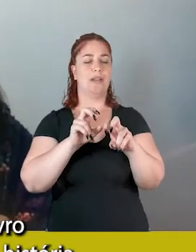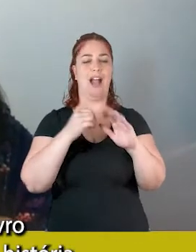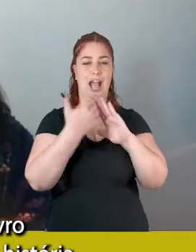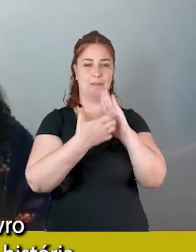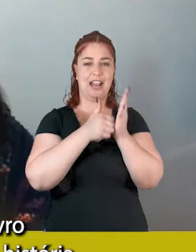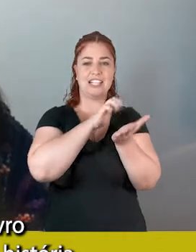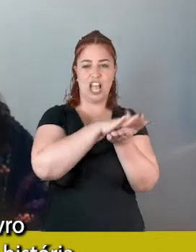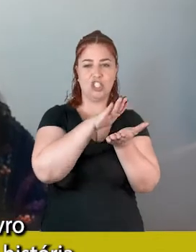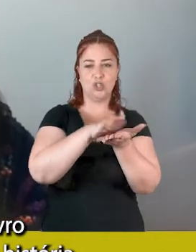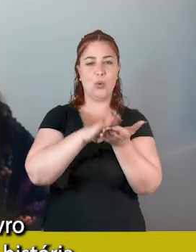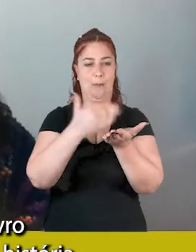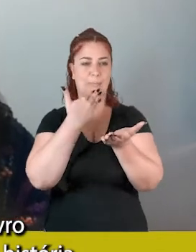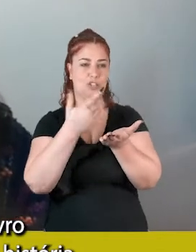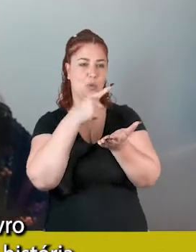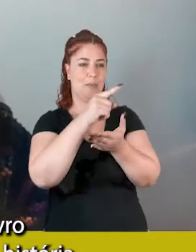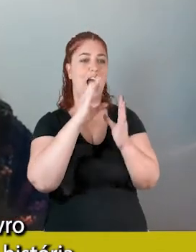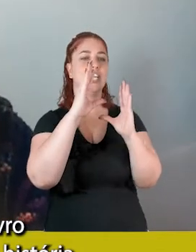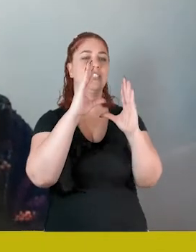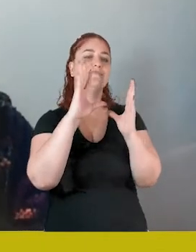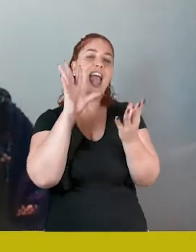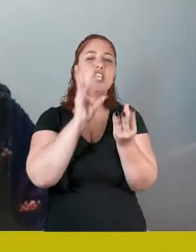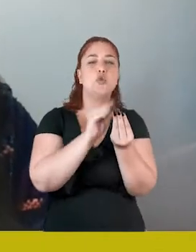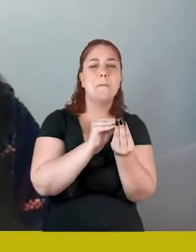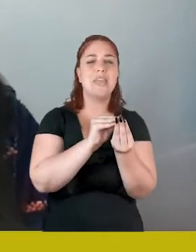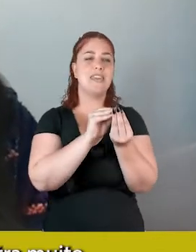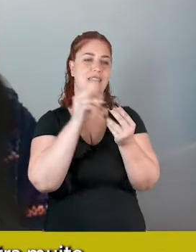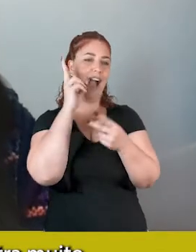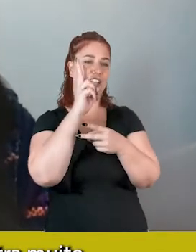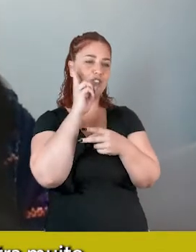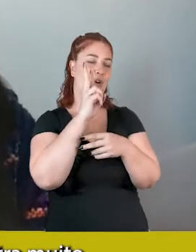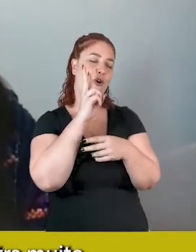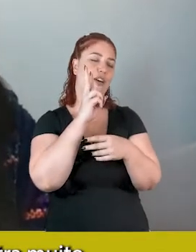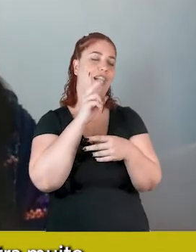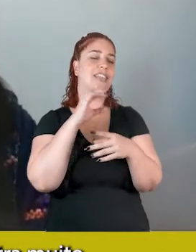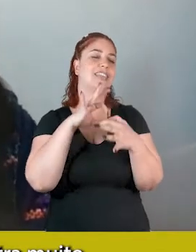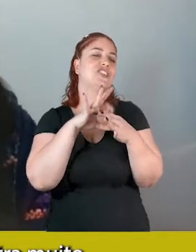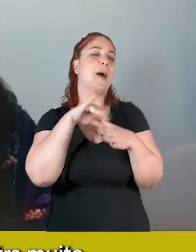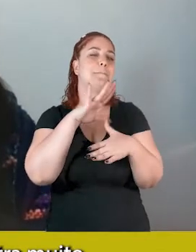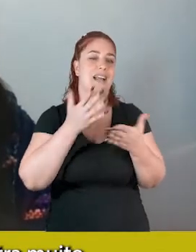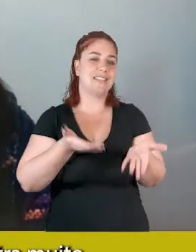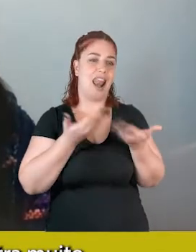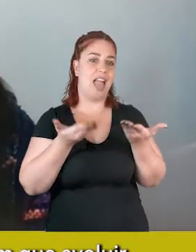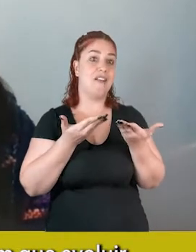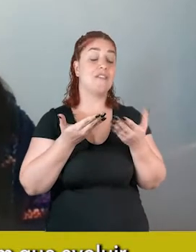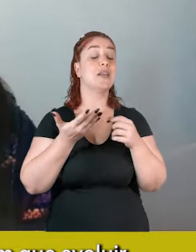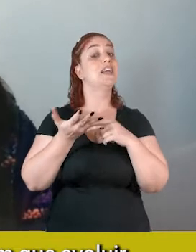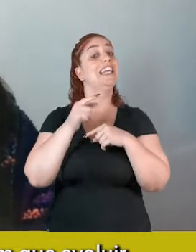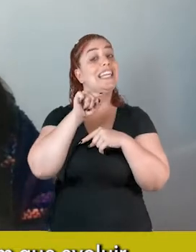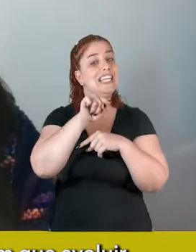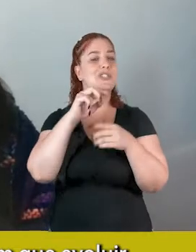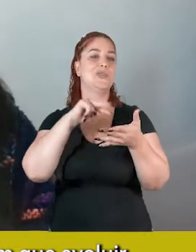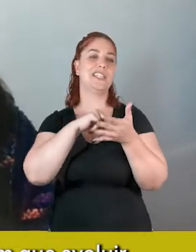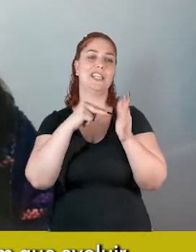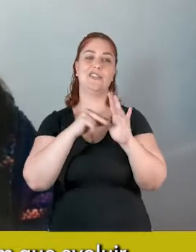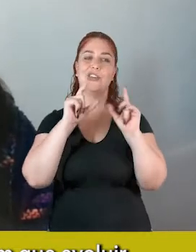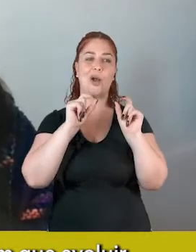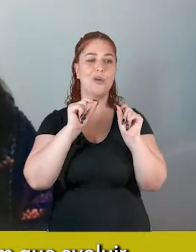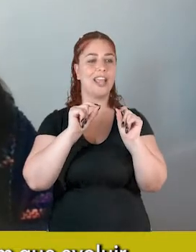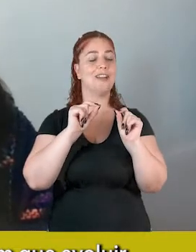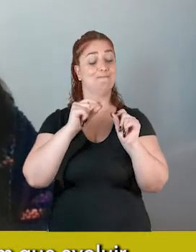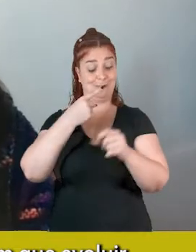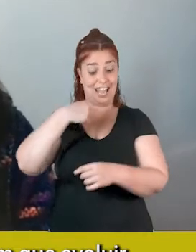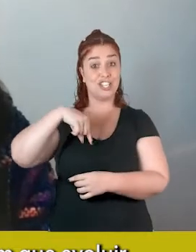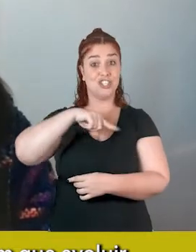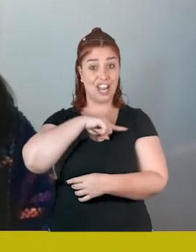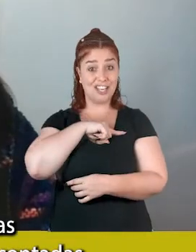a editora do livro pediu para suavizar a história, eu acho que isso mostra muito o quanto a gente ainda tem